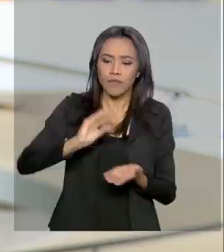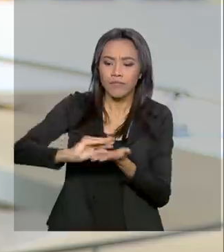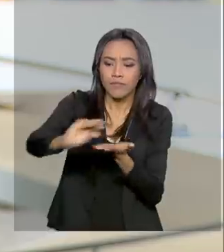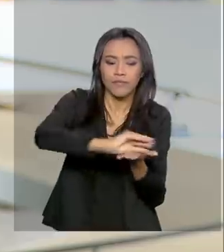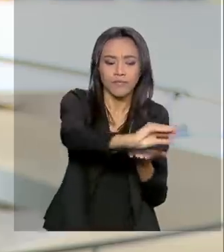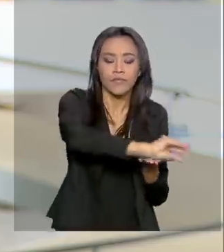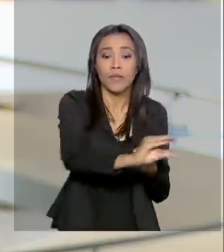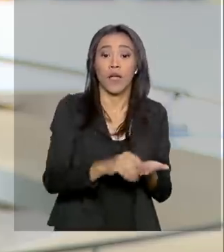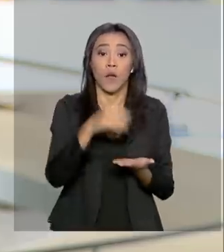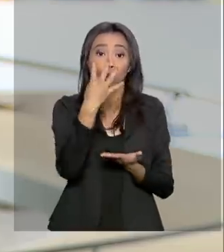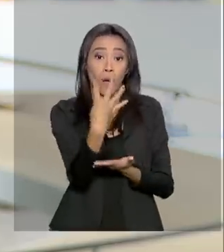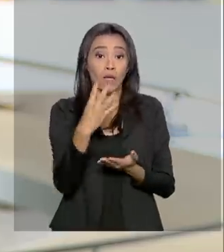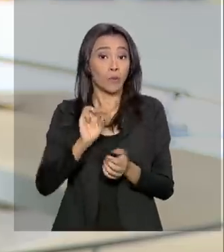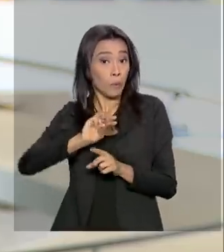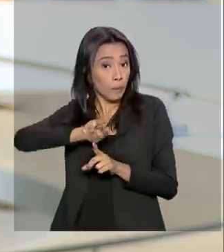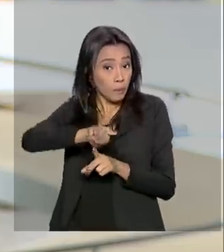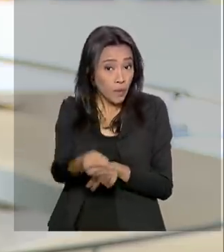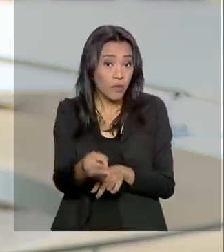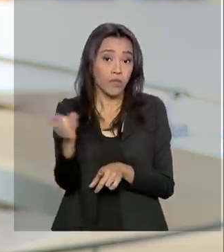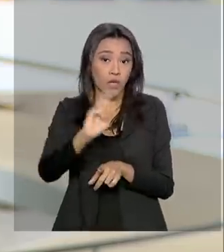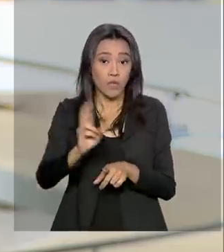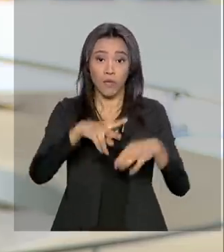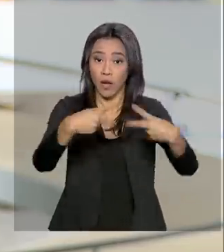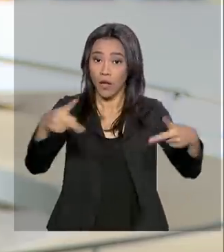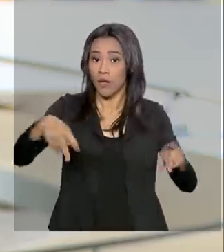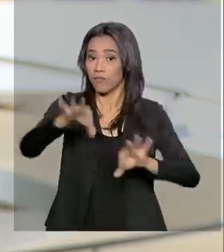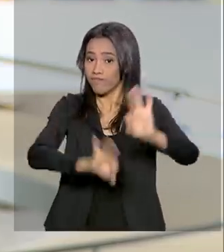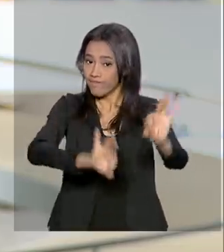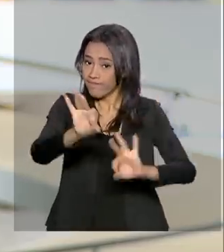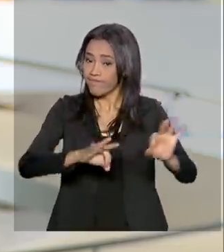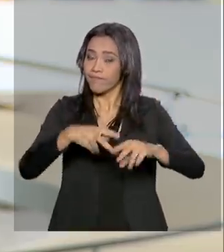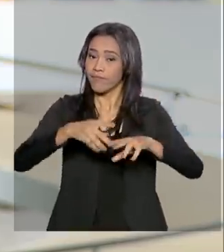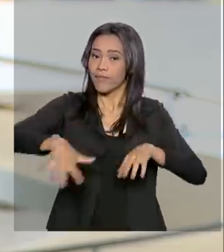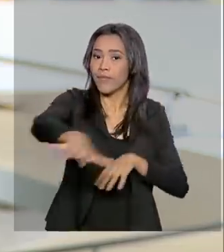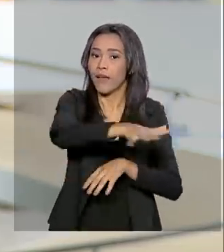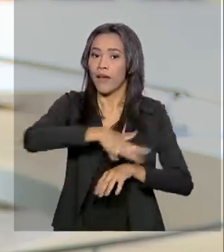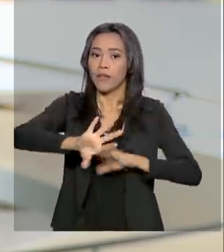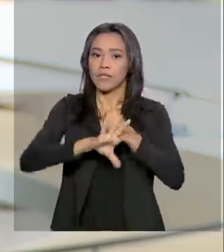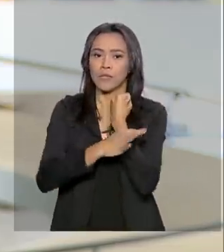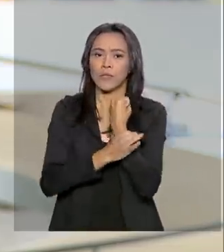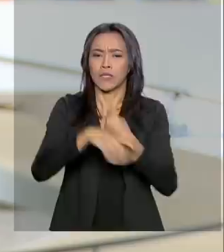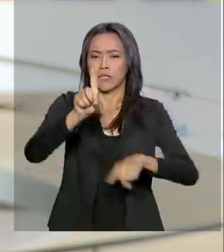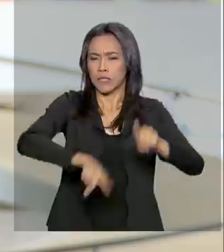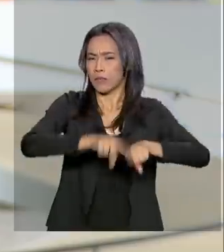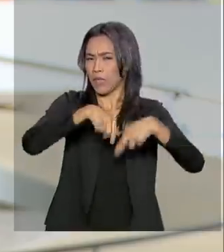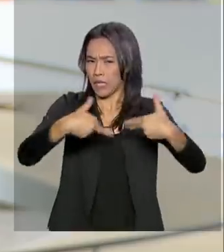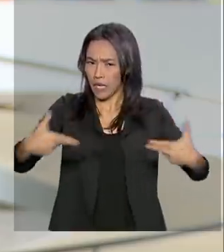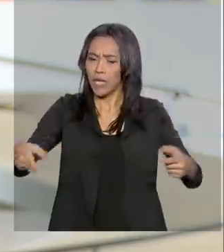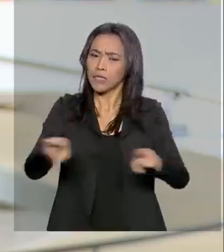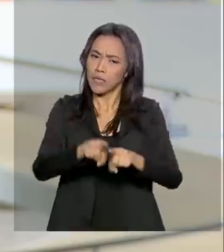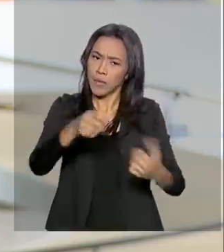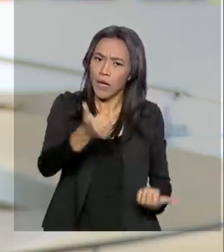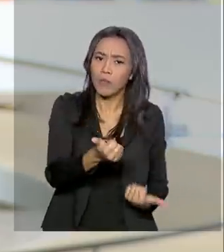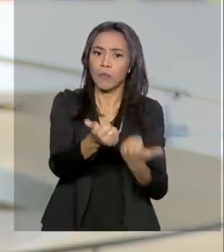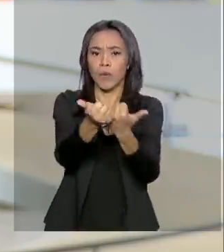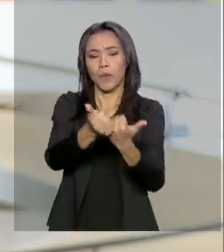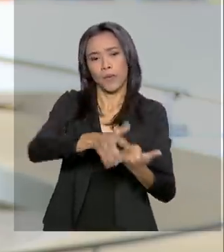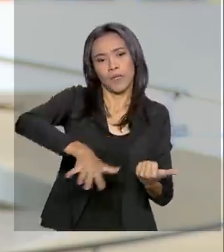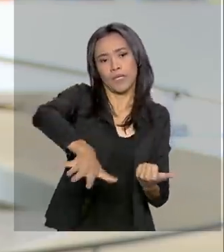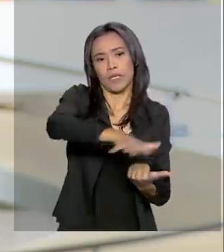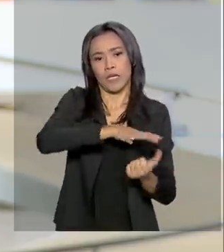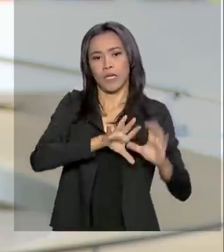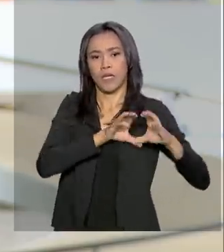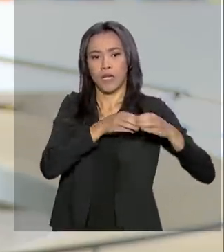quatro milhões de reais para investimentos em segurança pública, além de equipamentos e um reforço de polícias da Força